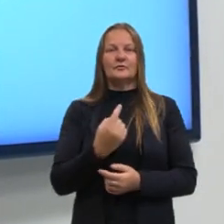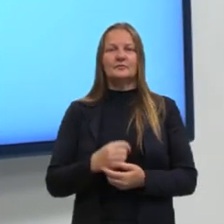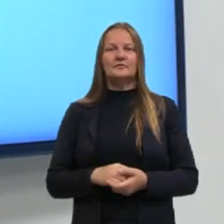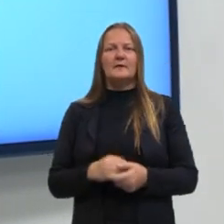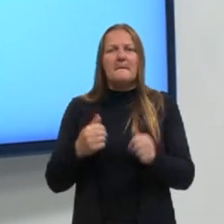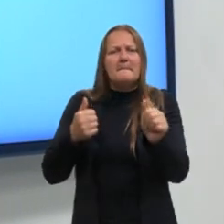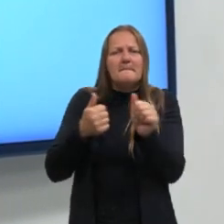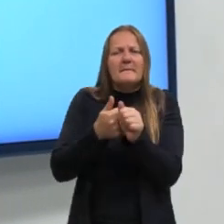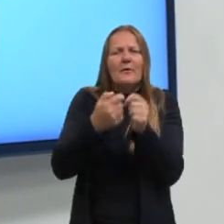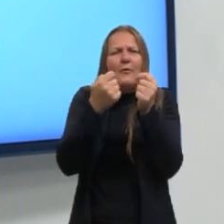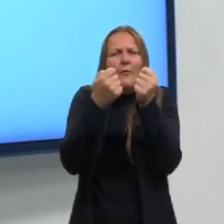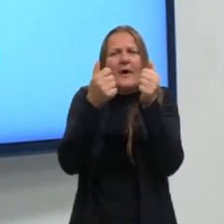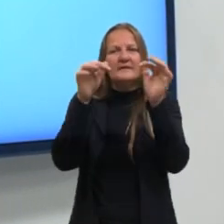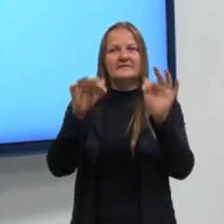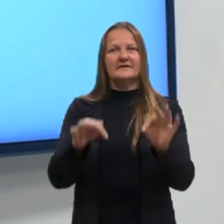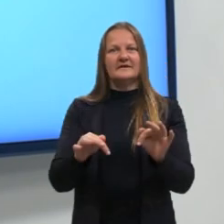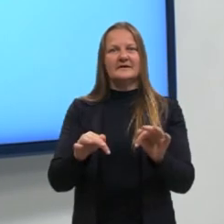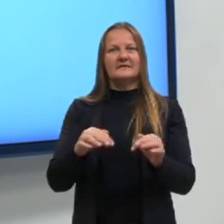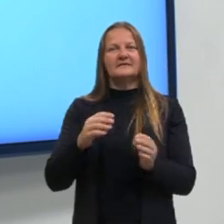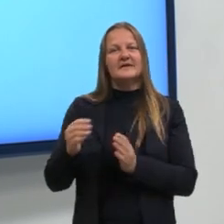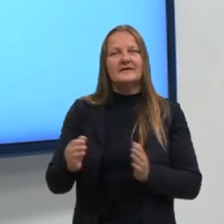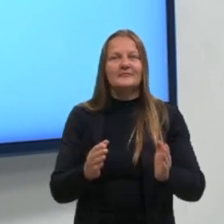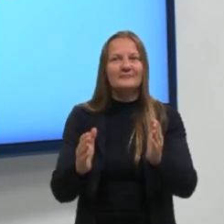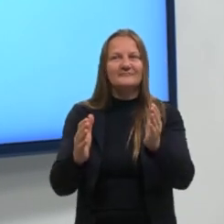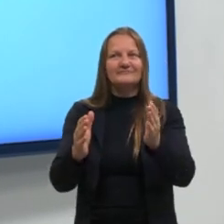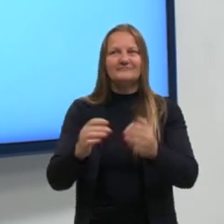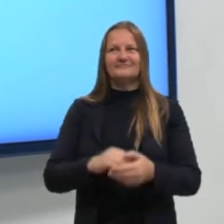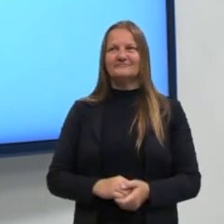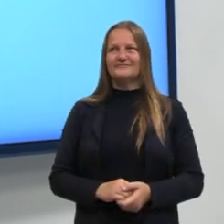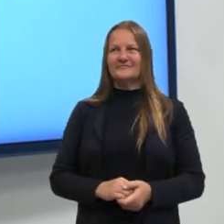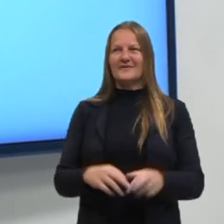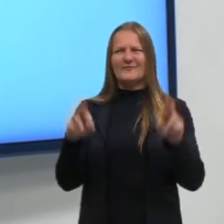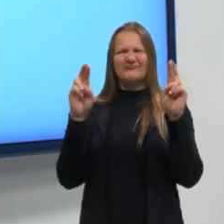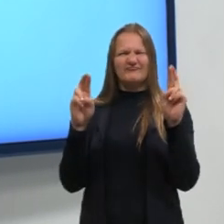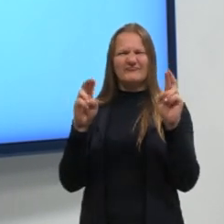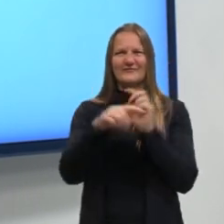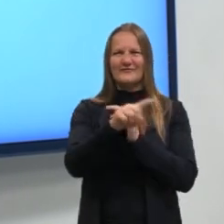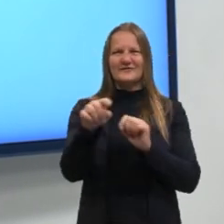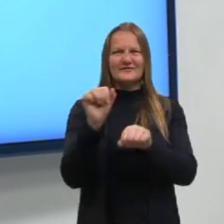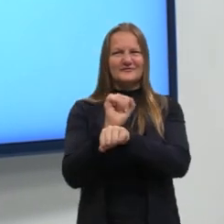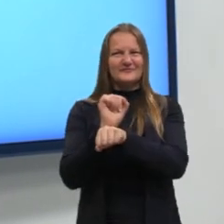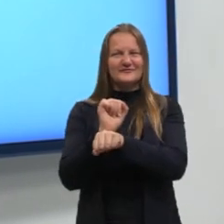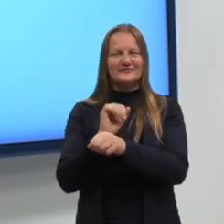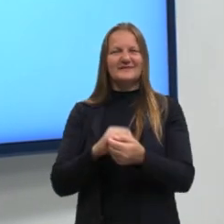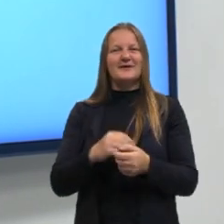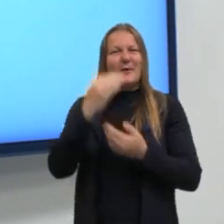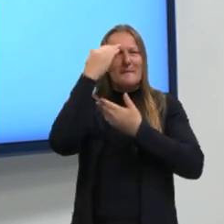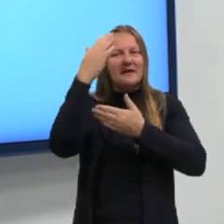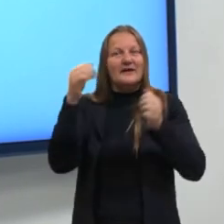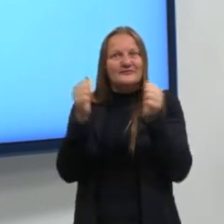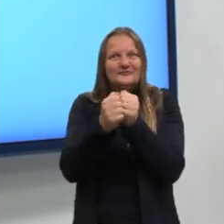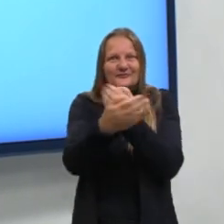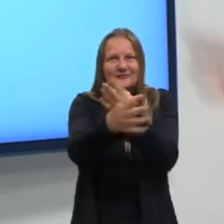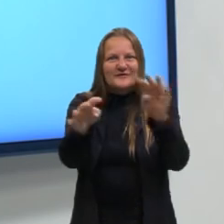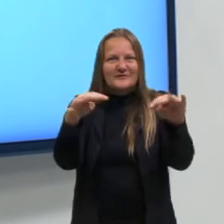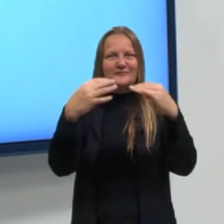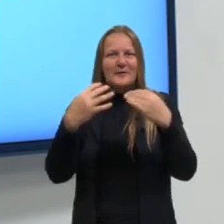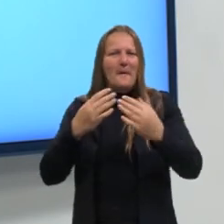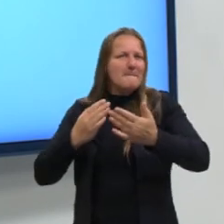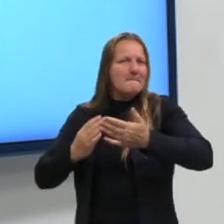chegando no fim mas a gente ainda tem caminhada tá eu espero vocês lá obrigada pela companhia e